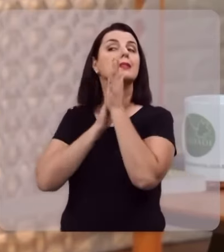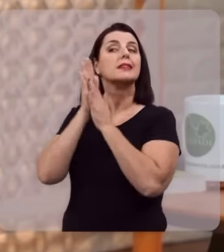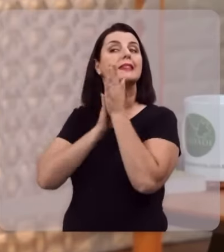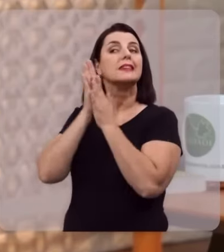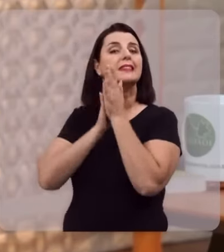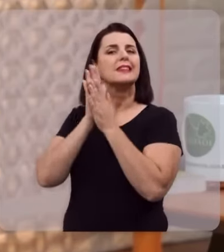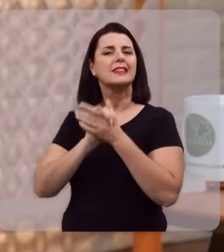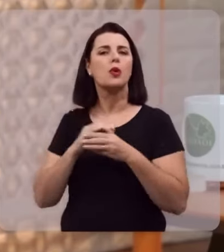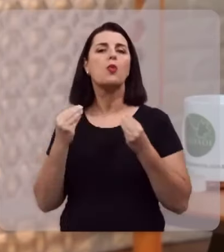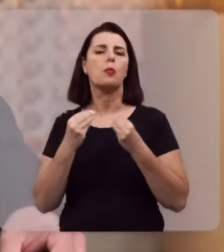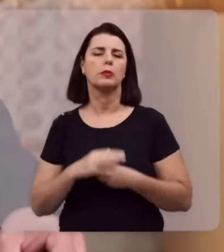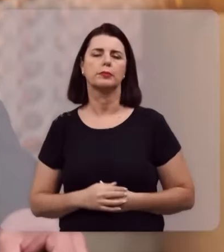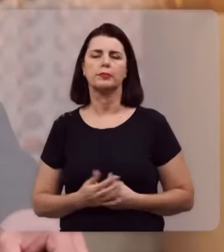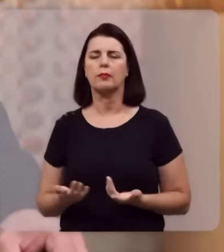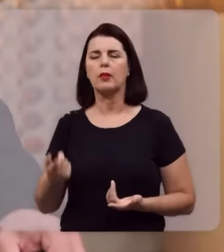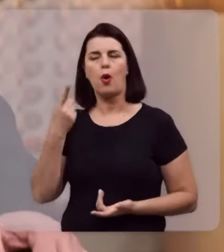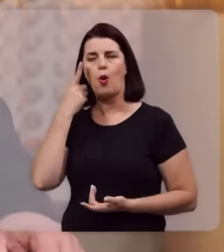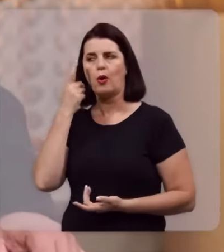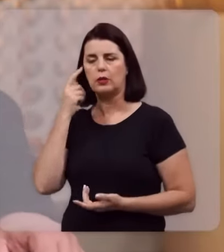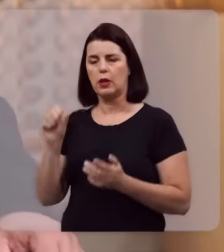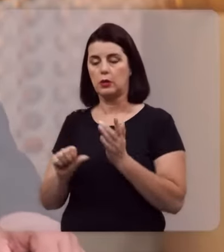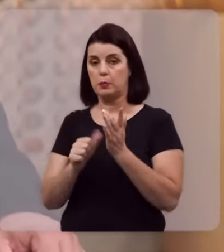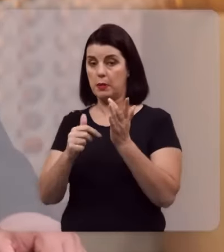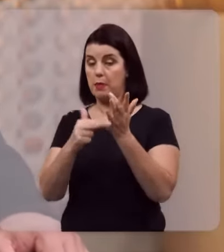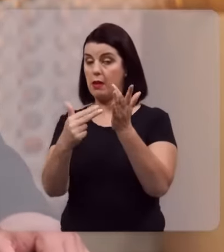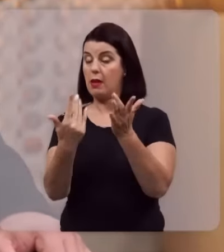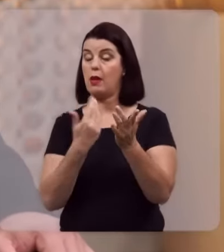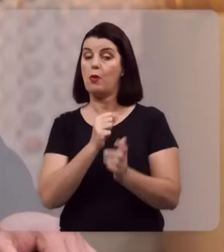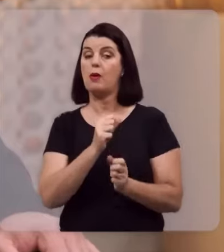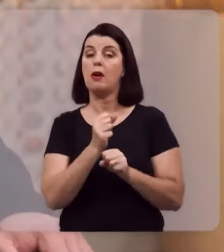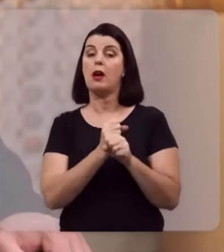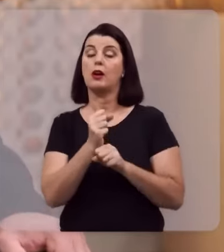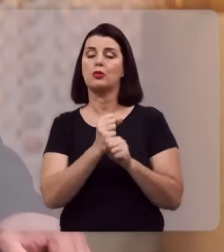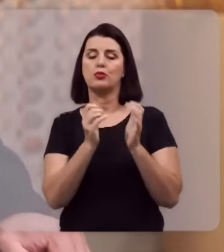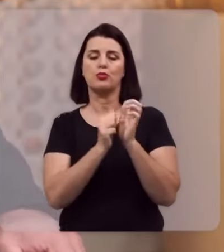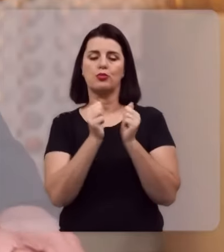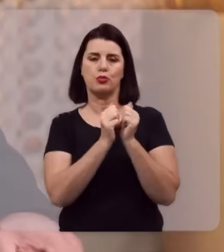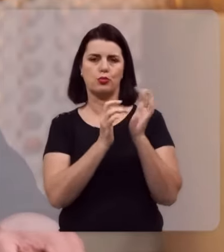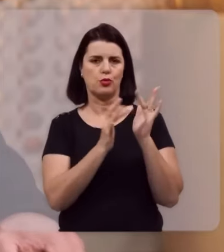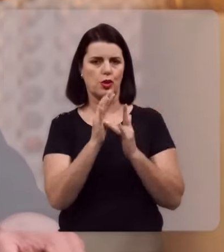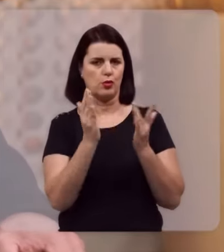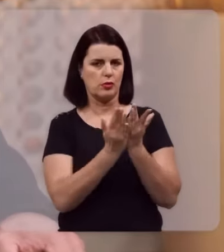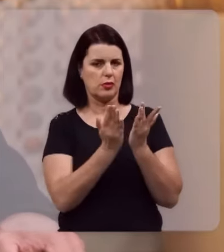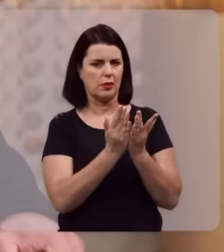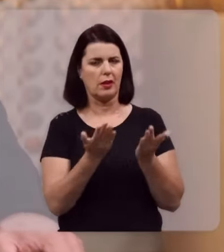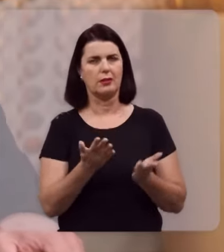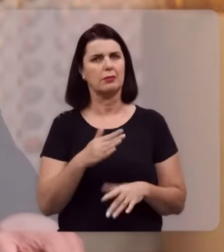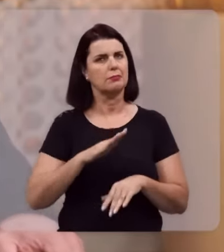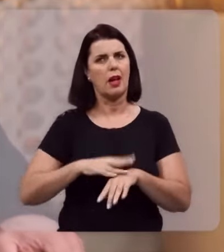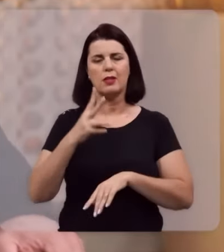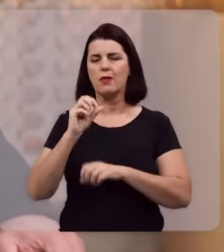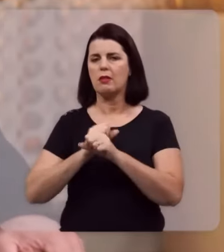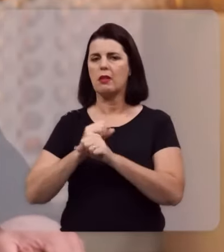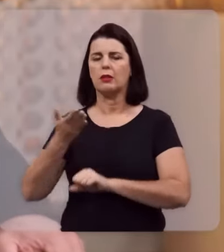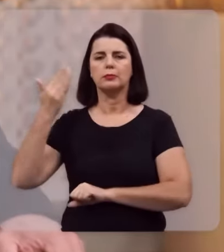ansiar por isso? Rodrigo, nos primeiros anos da minha caminhada com o Senhor Jesus, e lá se vão